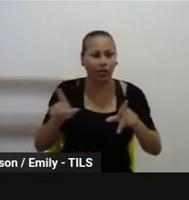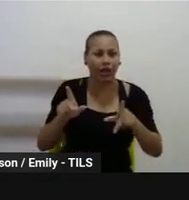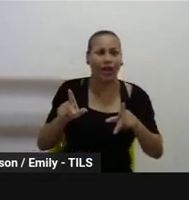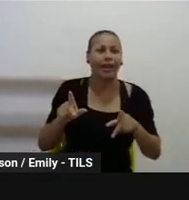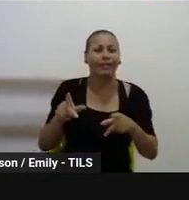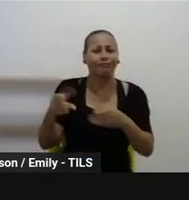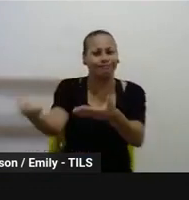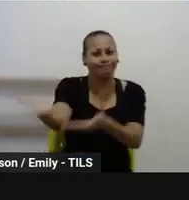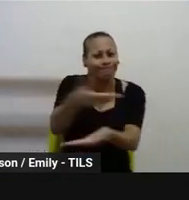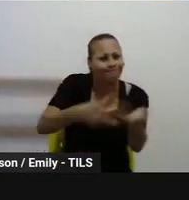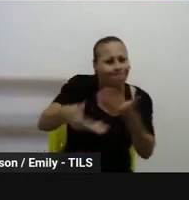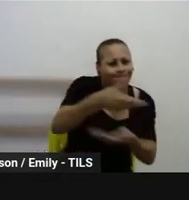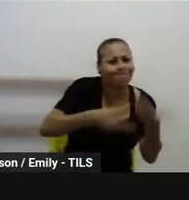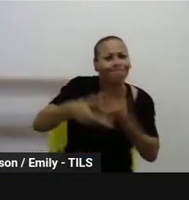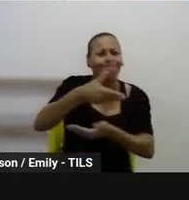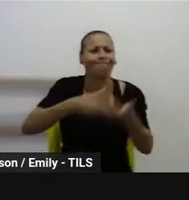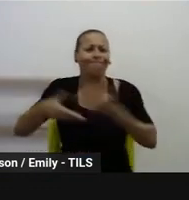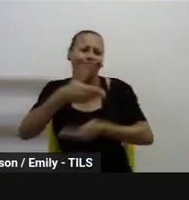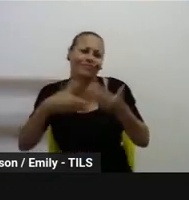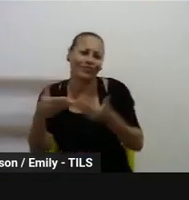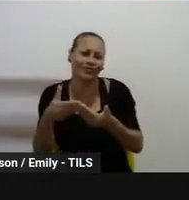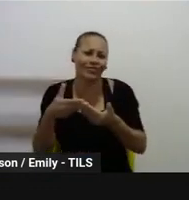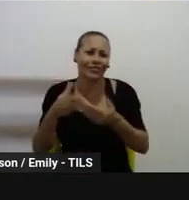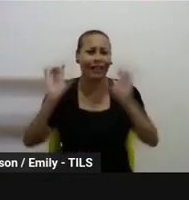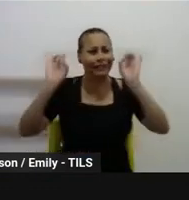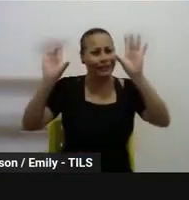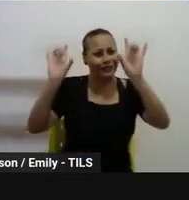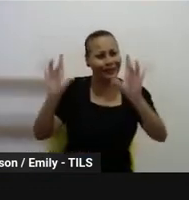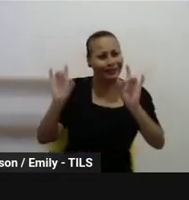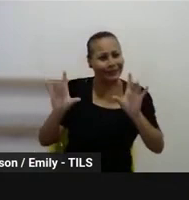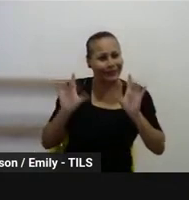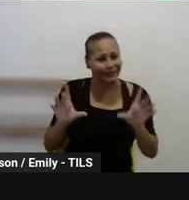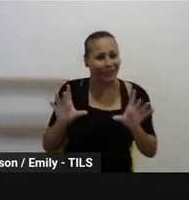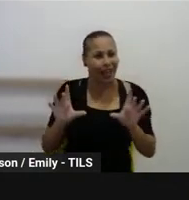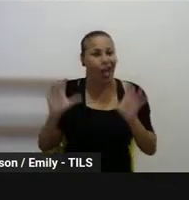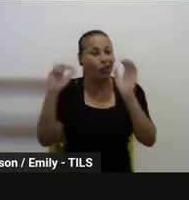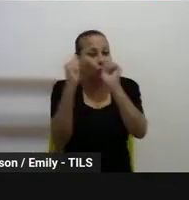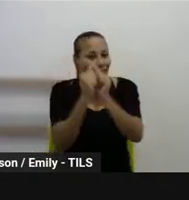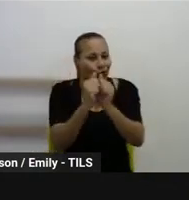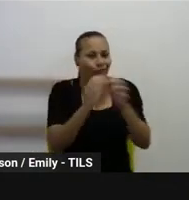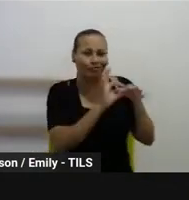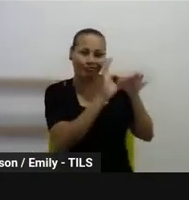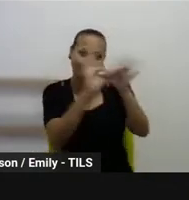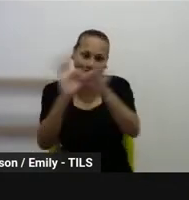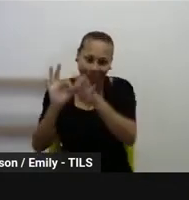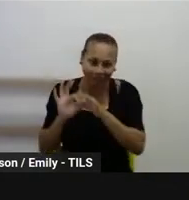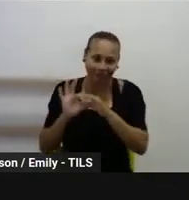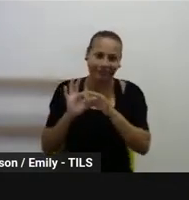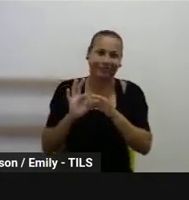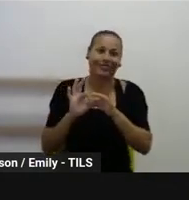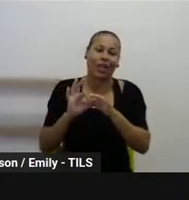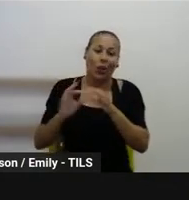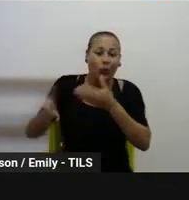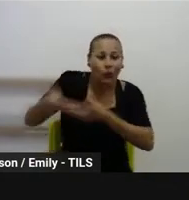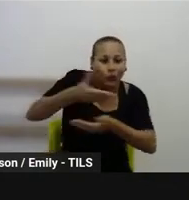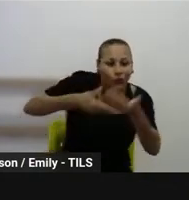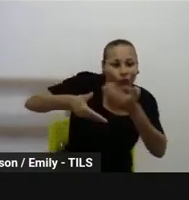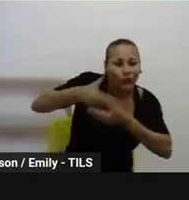elas constituem medidas especiais e temporárias, que buscando remediar um passado